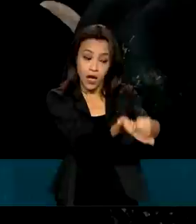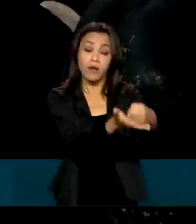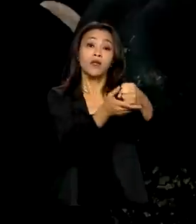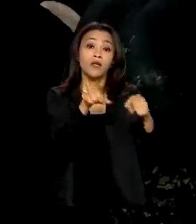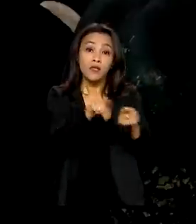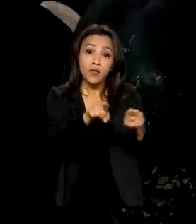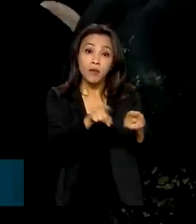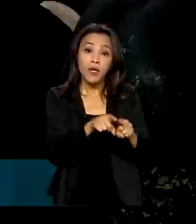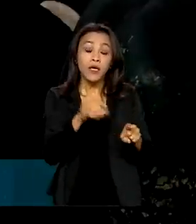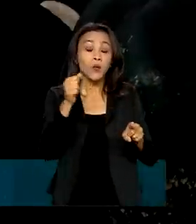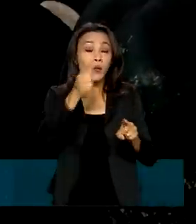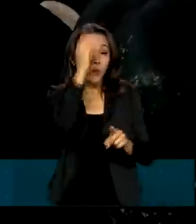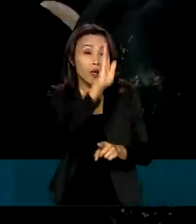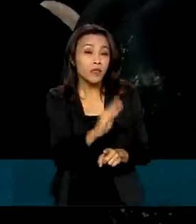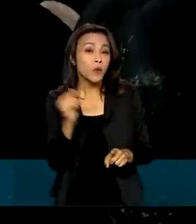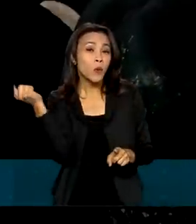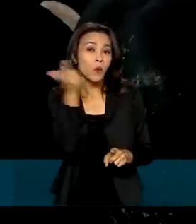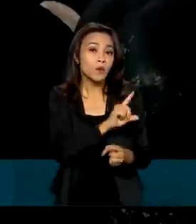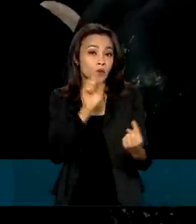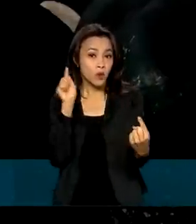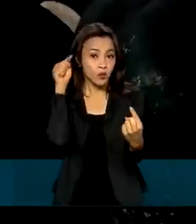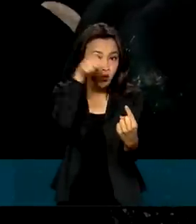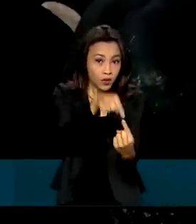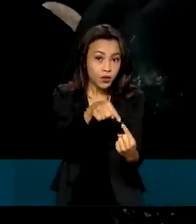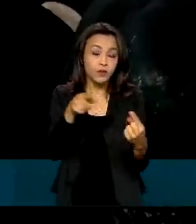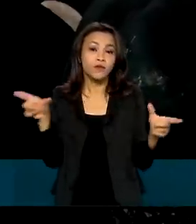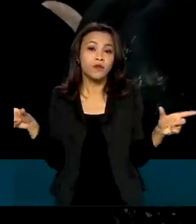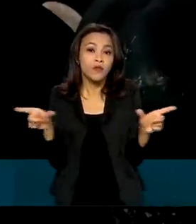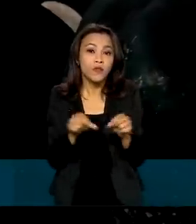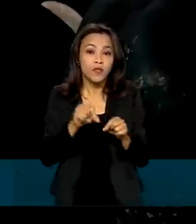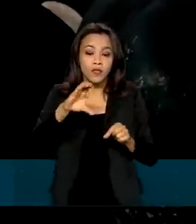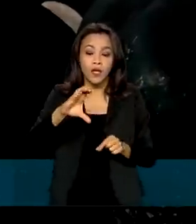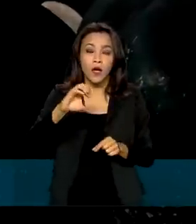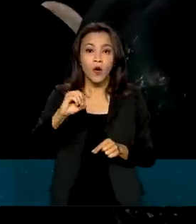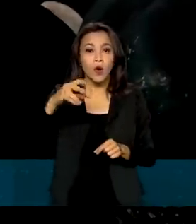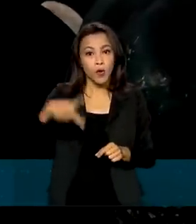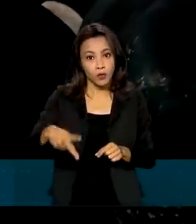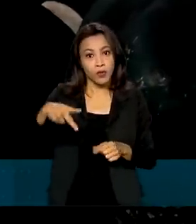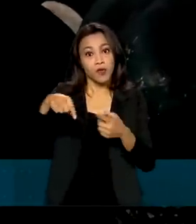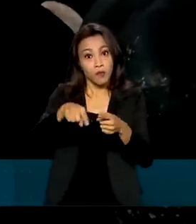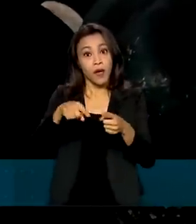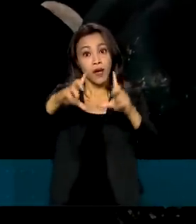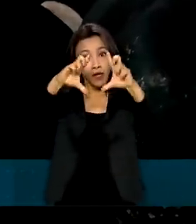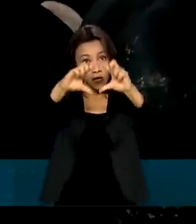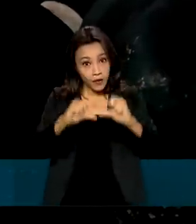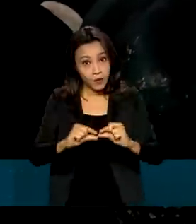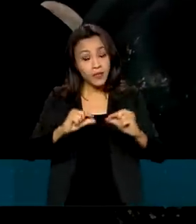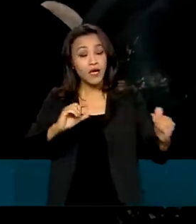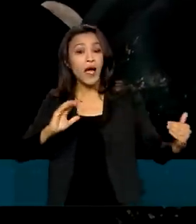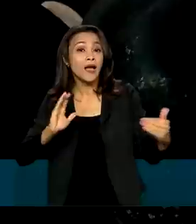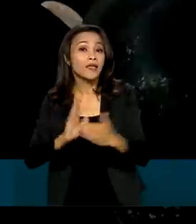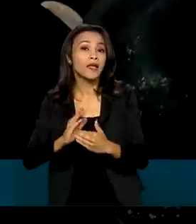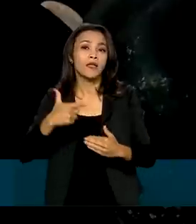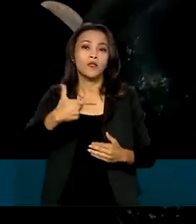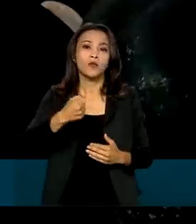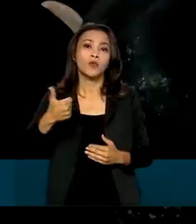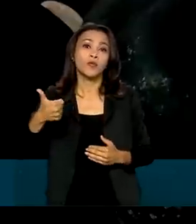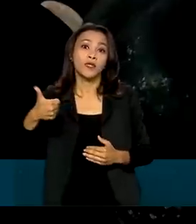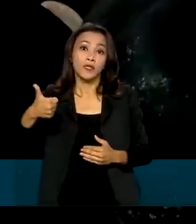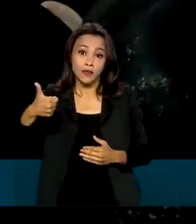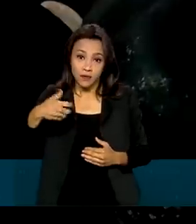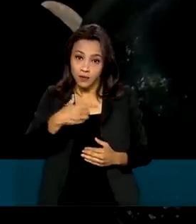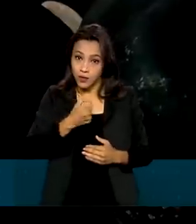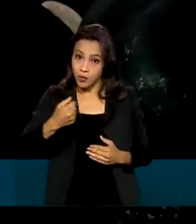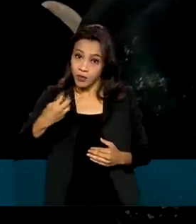compromissos assinados na COP26 de reduzir pela metade a emissão de gases poluentes até 2030. O plano ABC